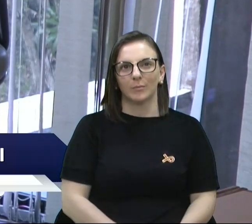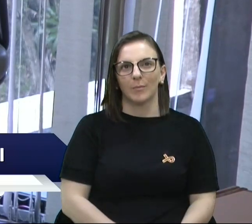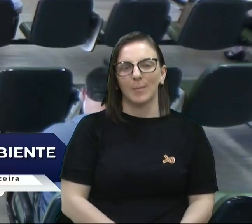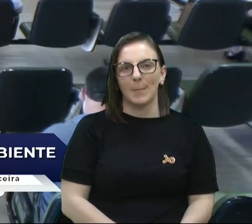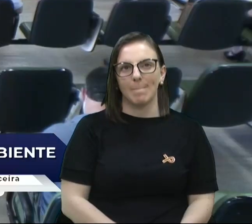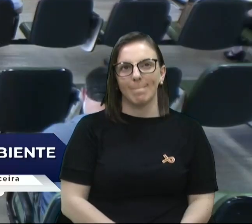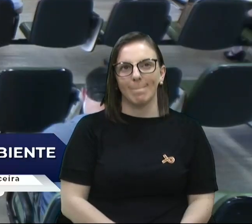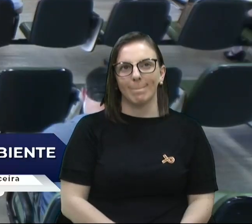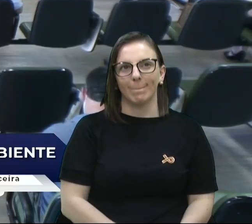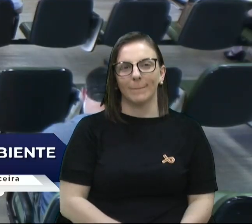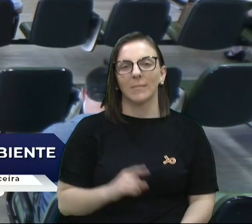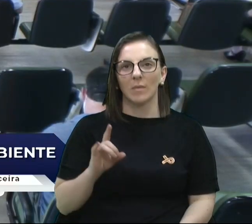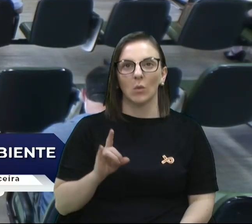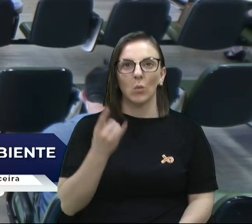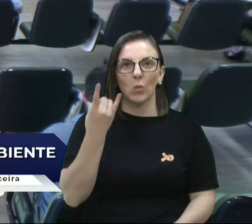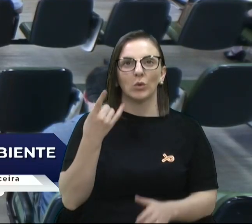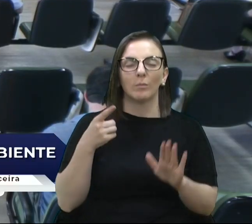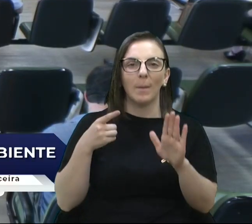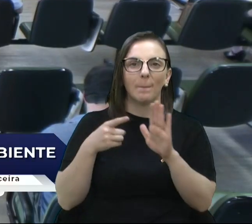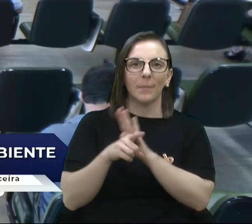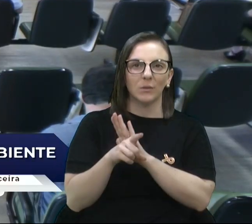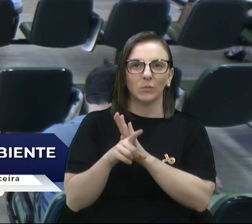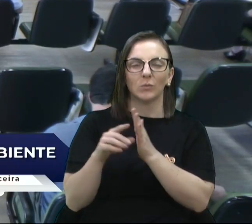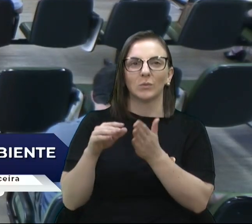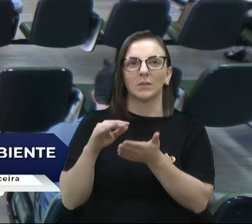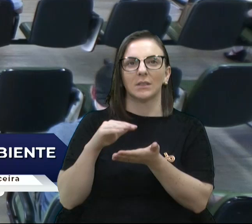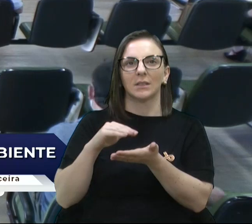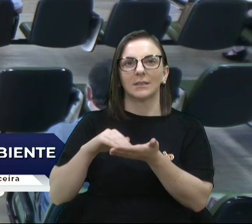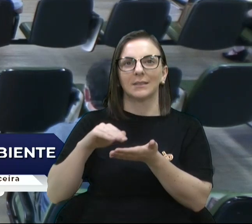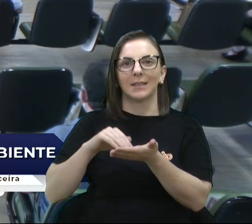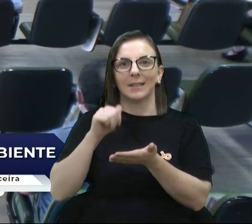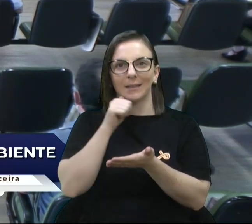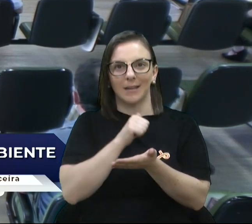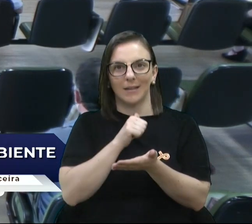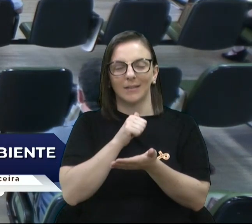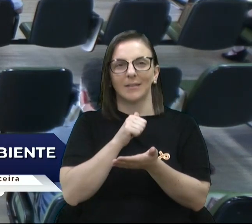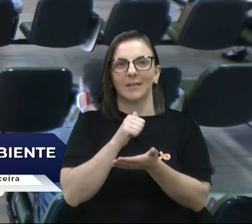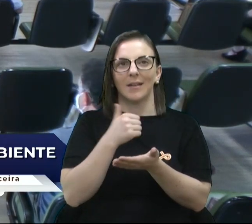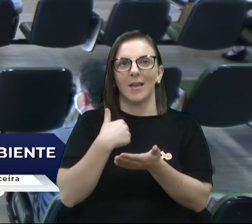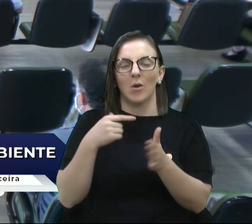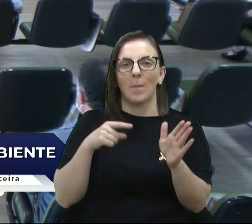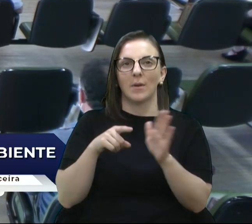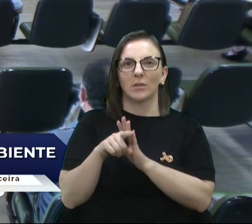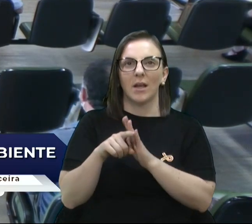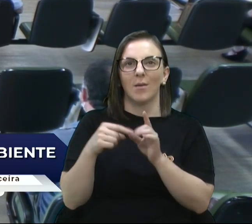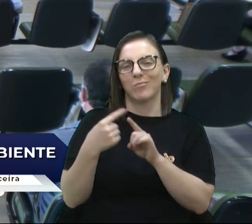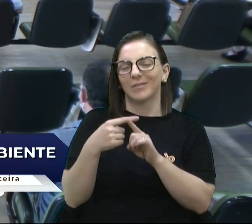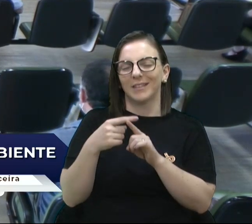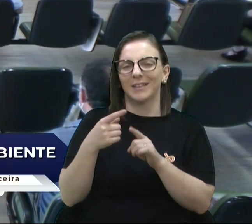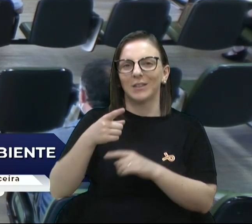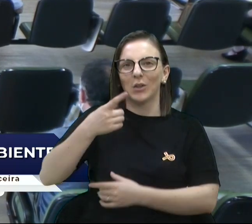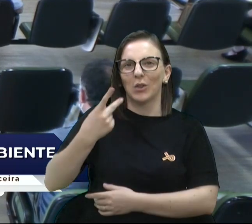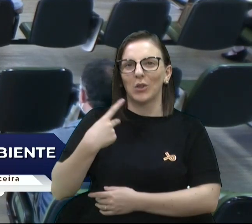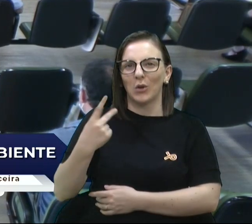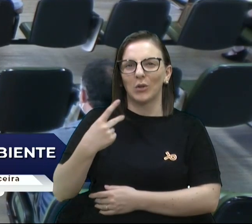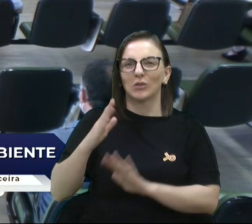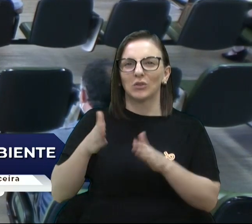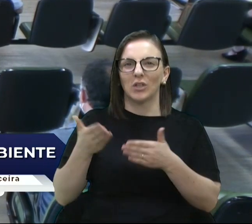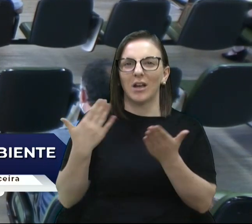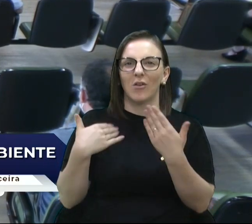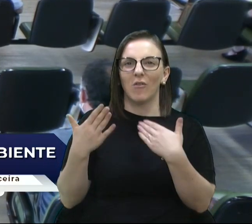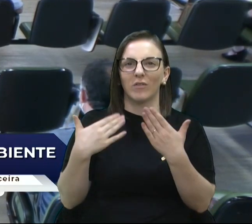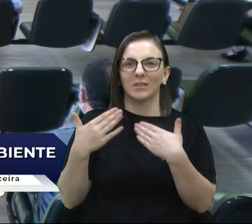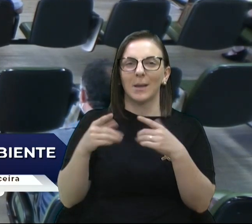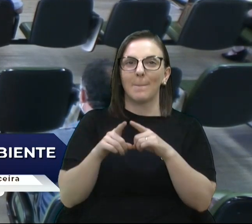Último questionamento, secretária, que eu faço, até porque a gente já tinha conversado, mas a população nos